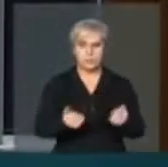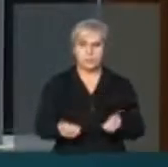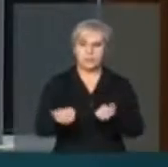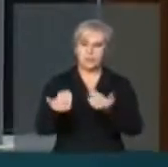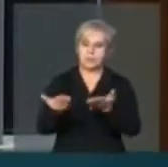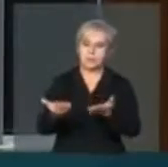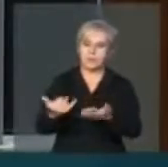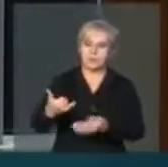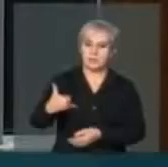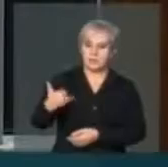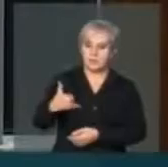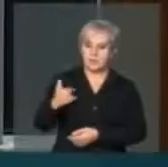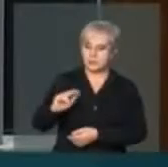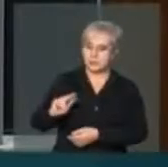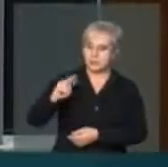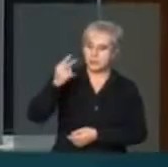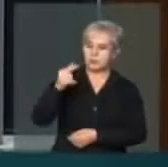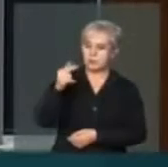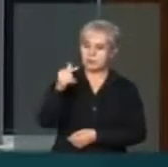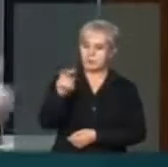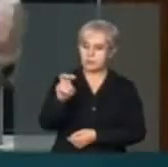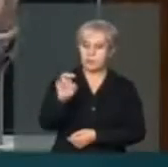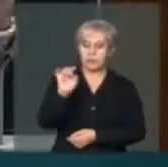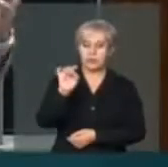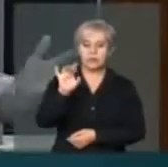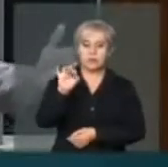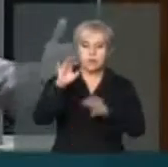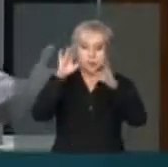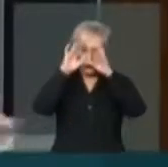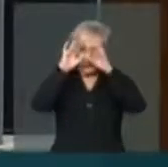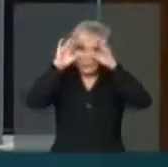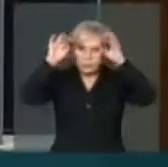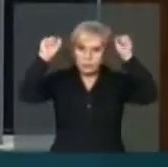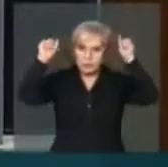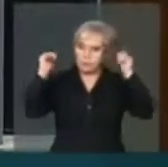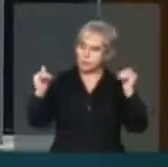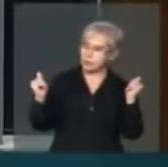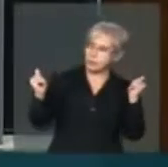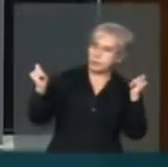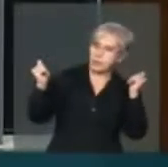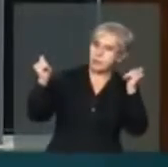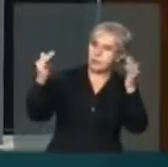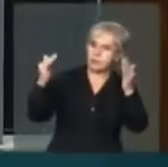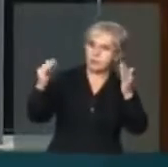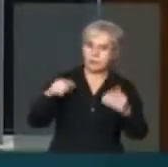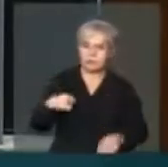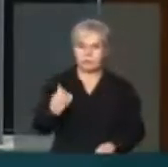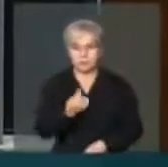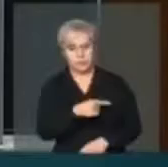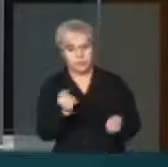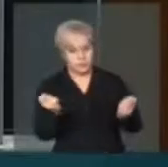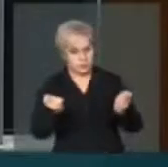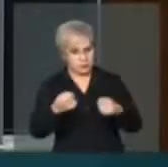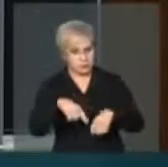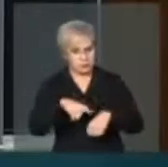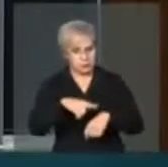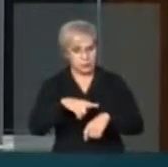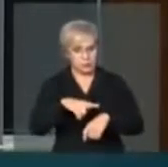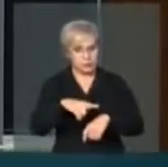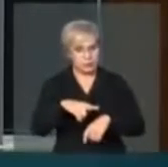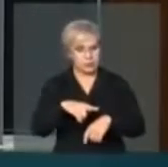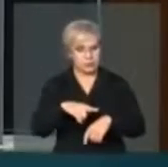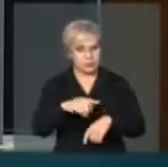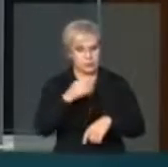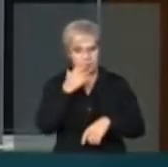75 anos, somente para os tribunais superiores, para que nós possamos, portanto, trazer a economia que o governo